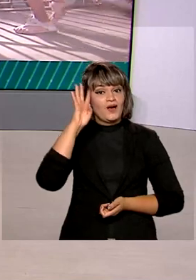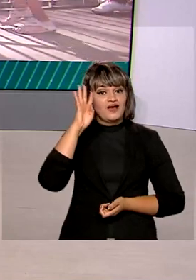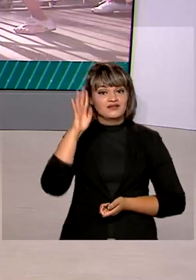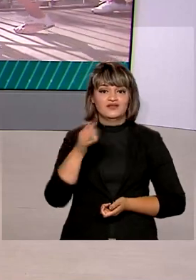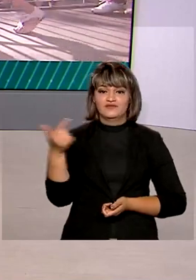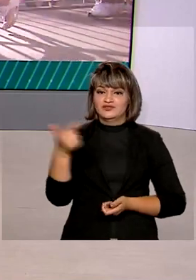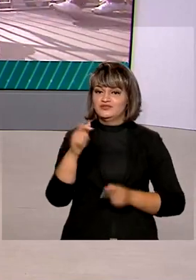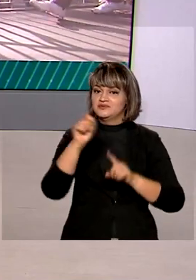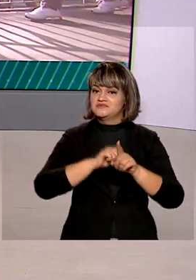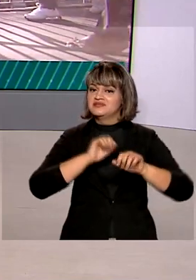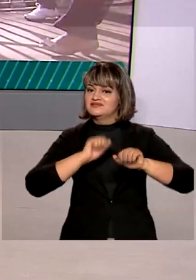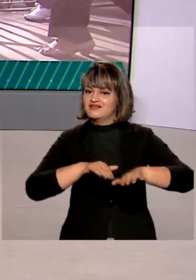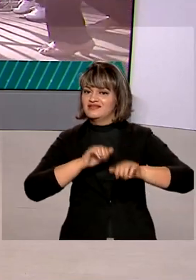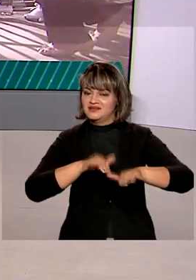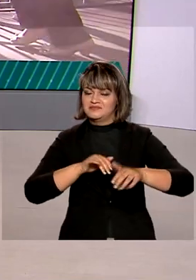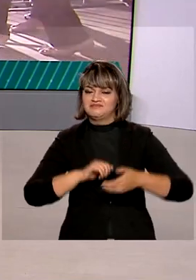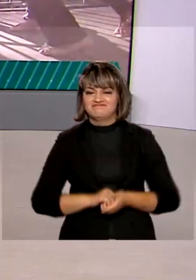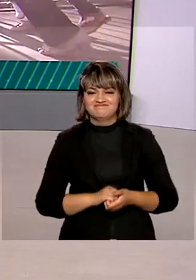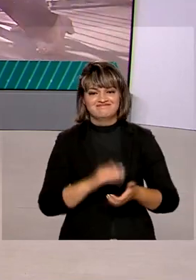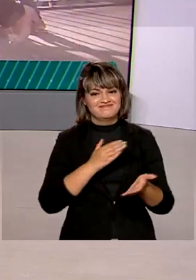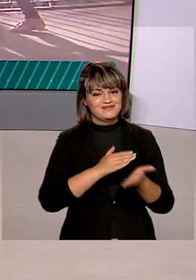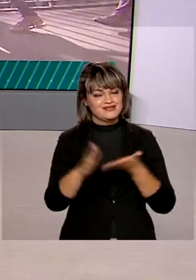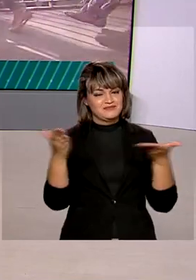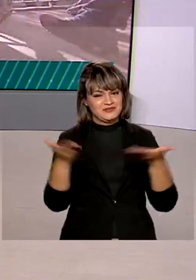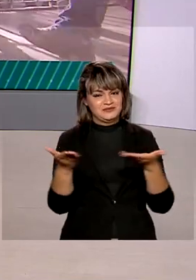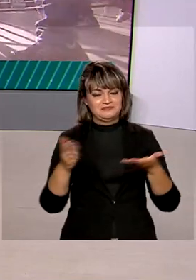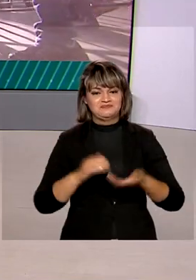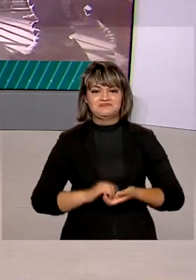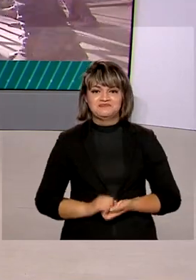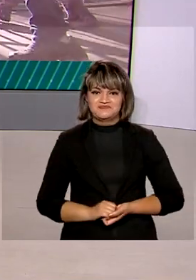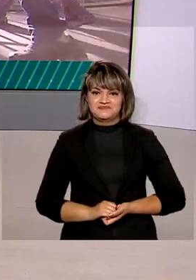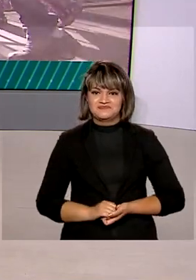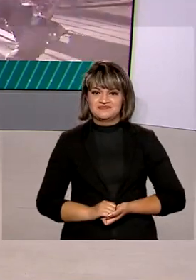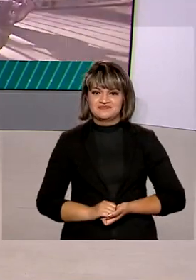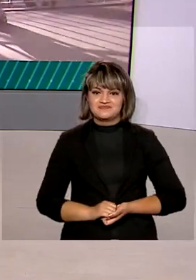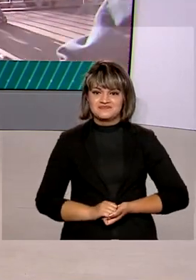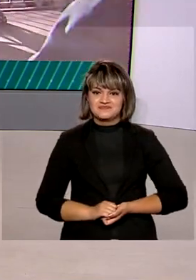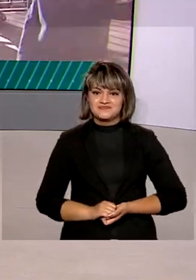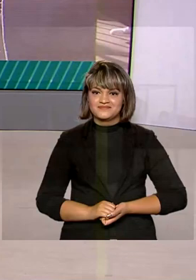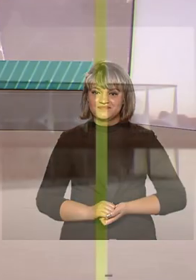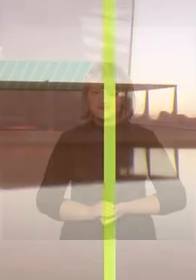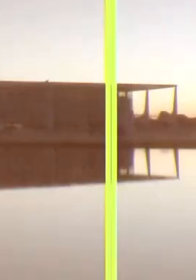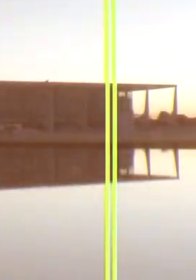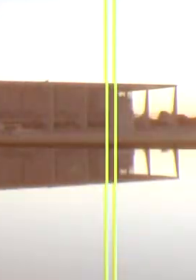-feira, 22 de setembro de 2021, o Brasil em Dia está começando.